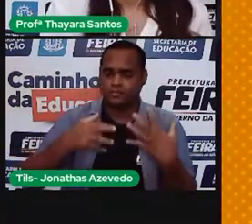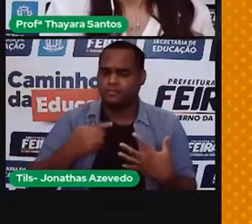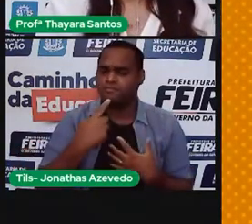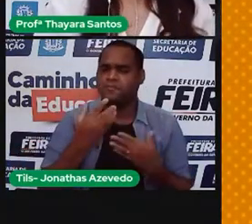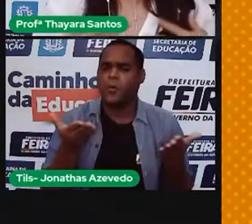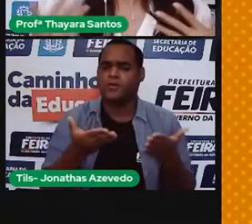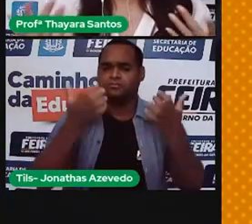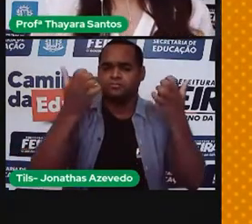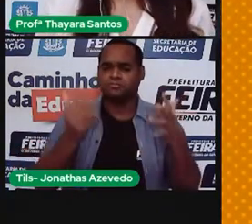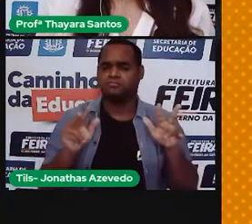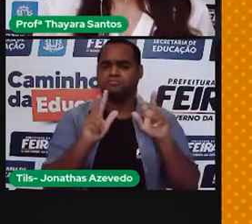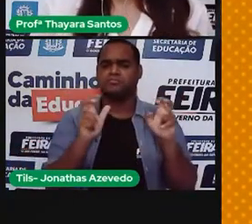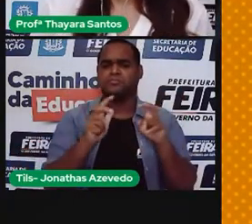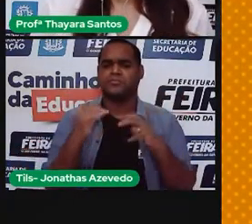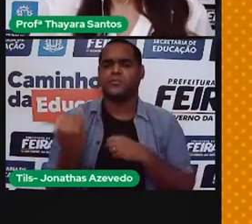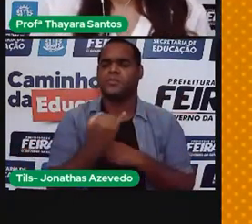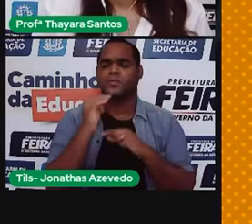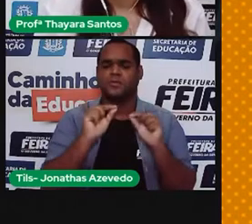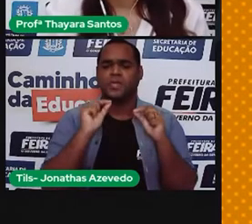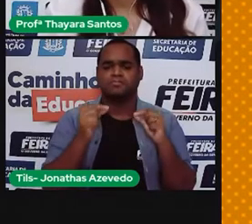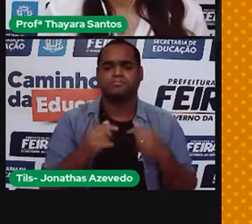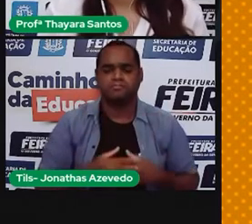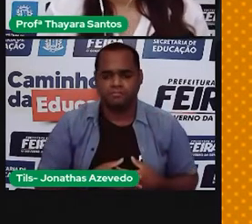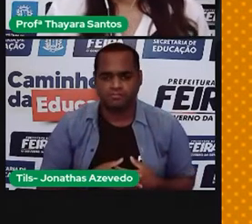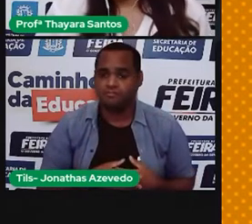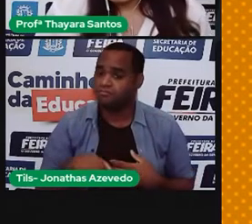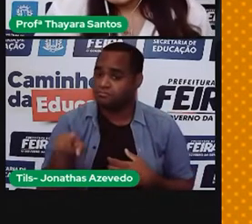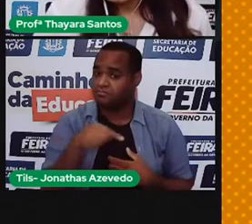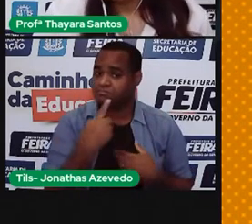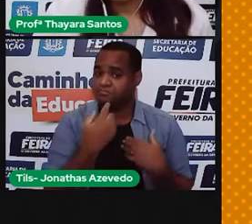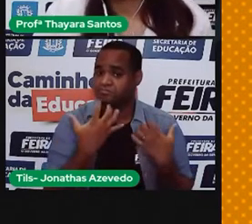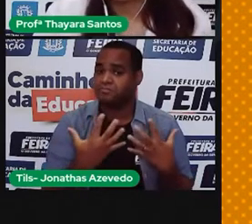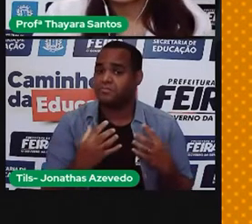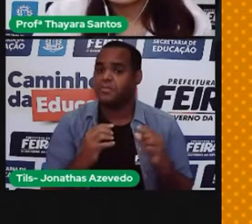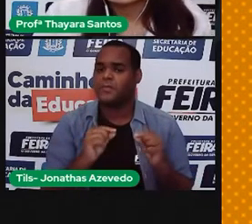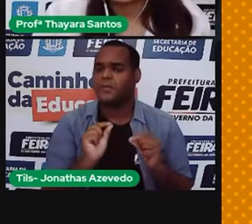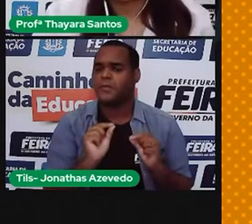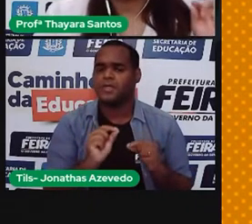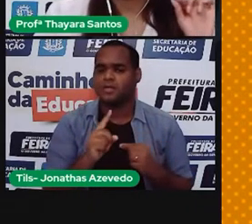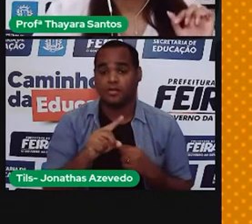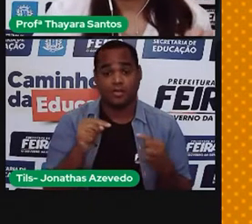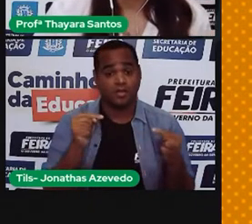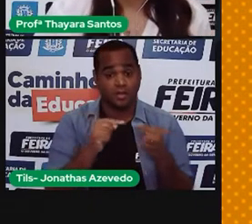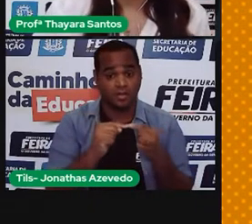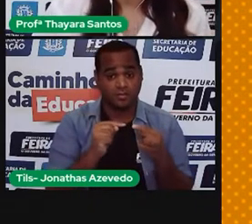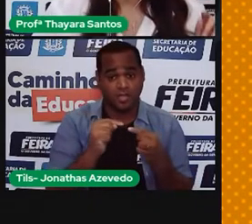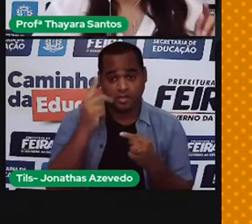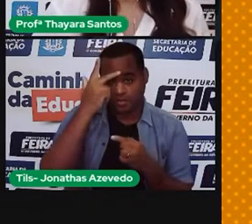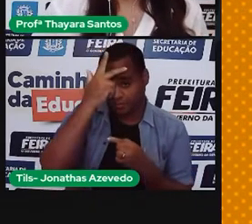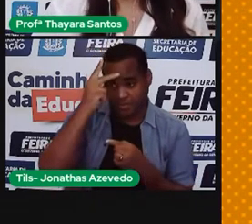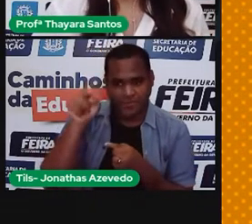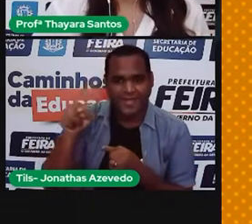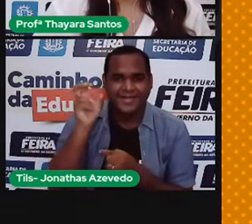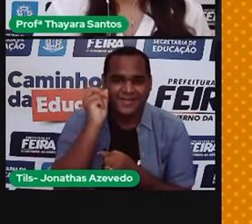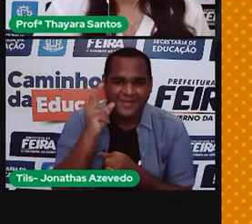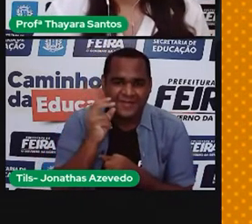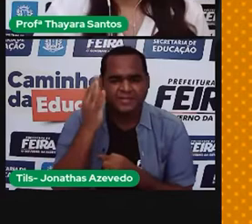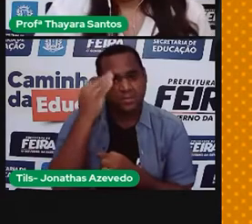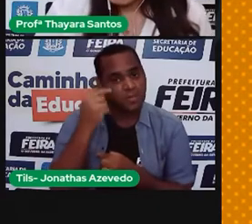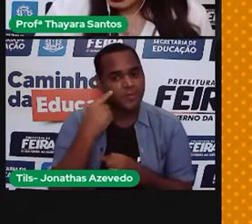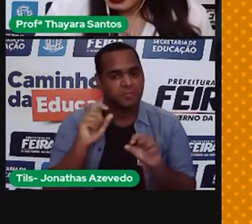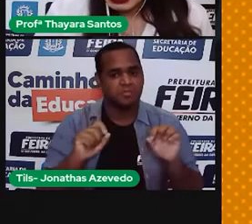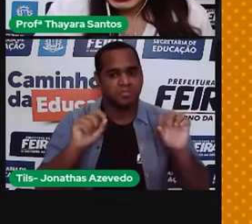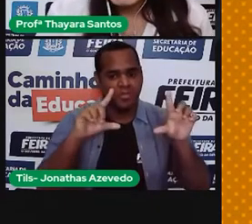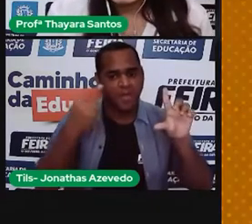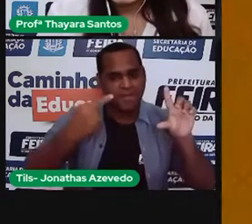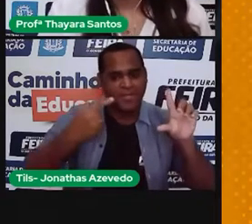hoje, sobre o que que a gente vai falar? Hoje a gente vai falar sobre uma coisa que quem já é esperto já viu no primeiro slide que eu